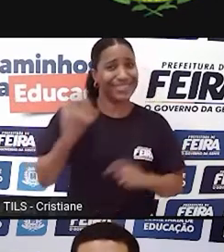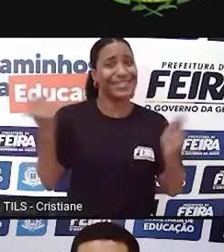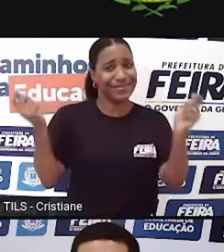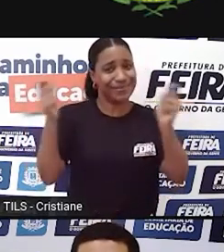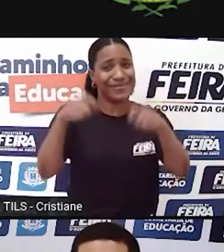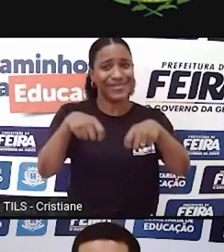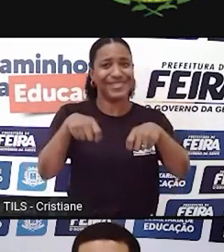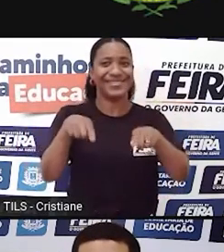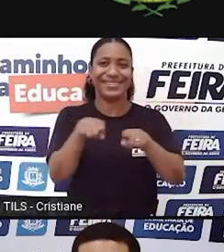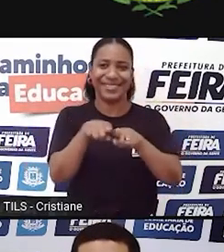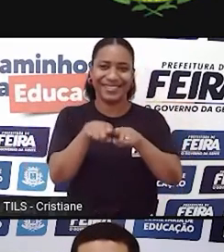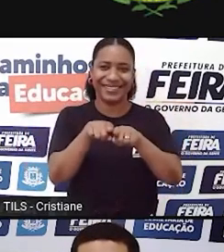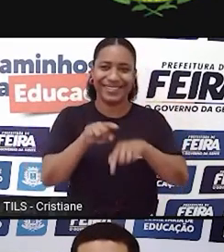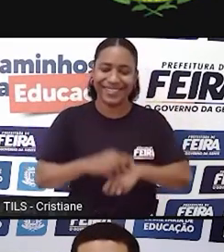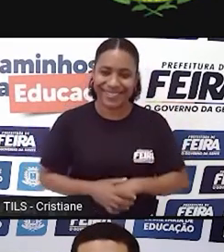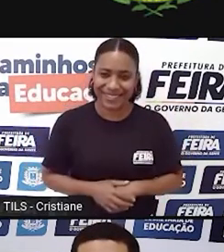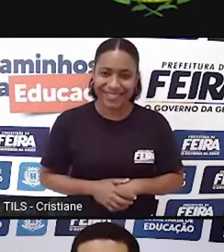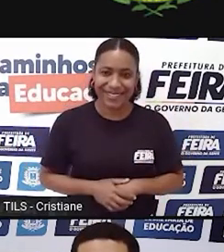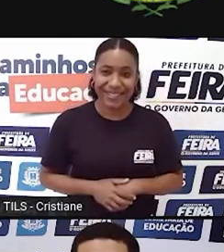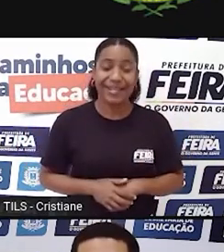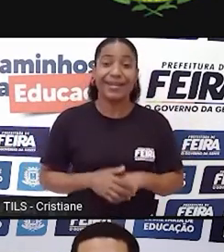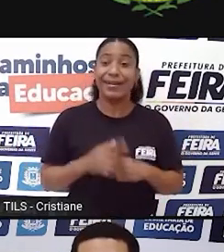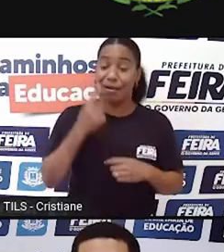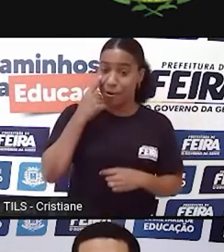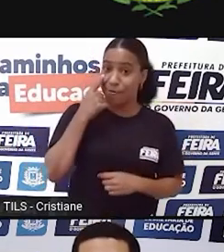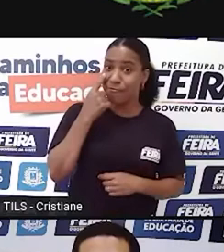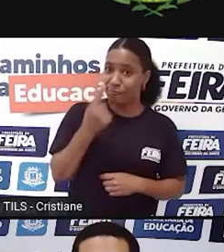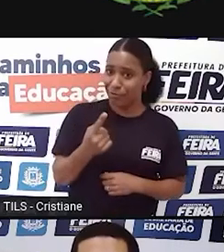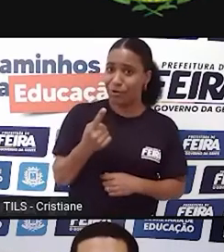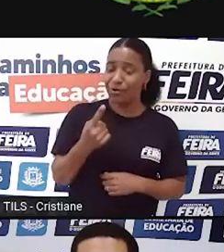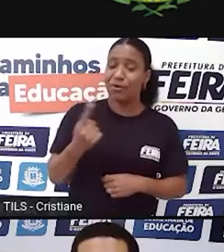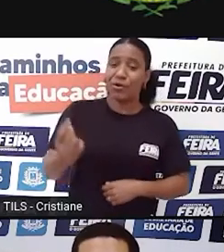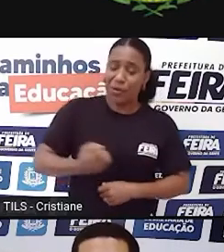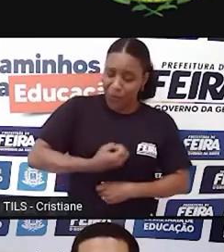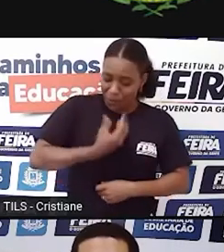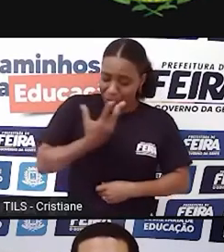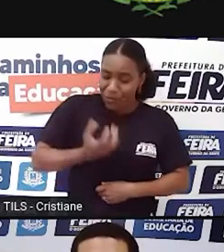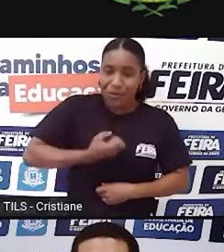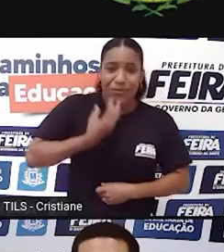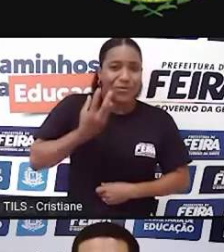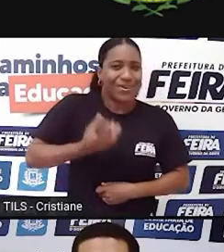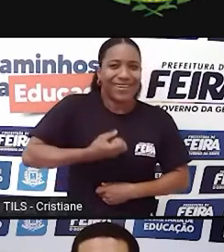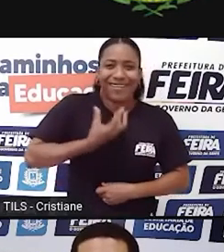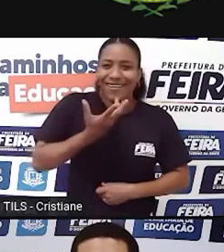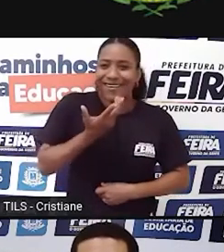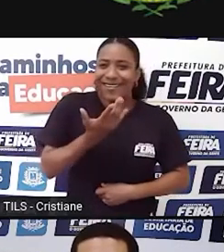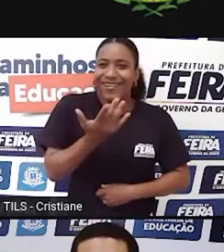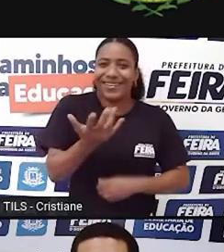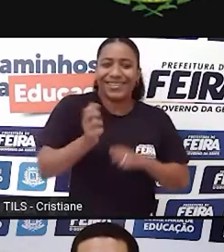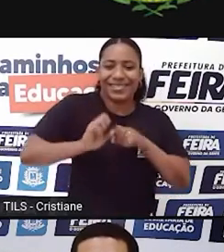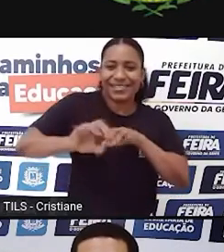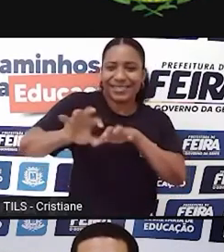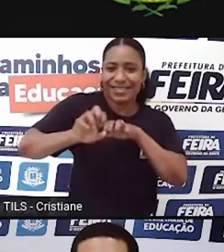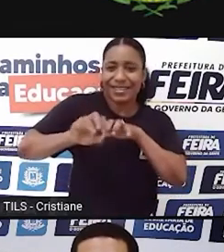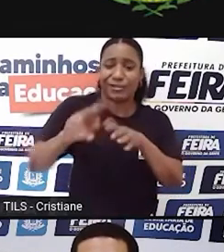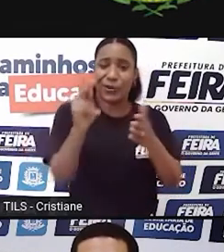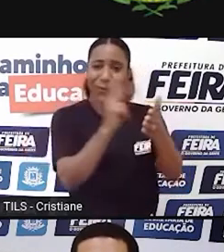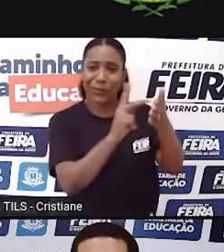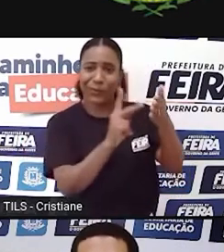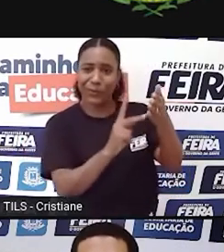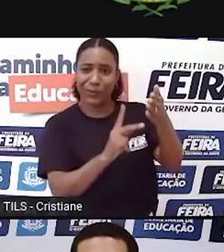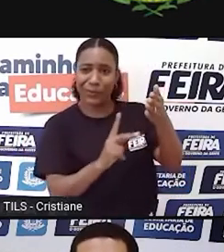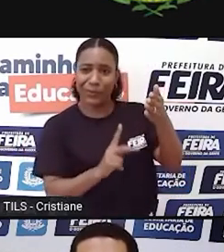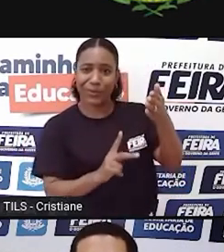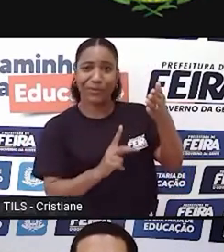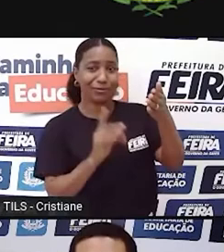o ensinar poesia muito além de ensinar um poema. Porque há uma diferença,